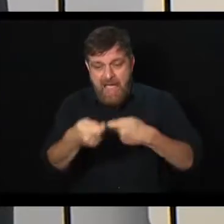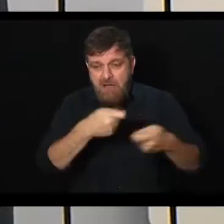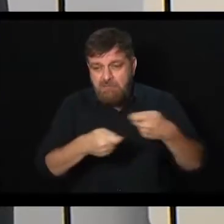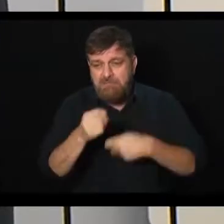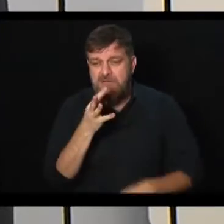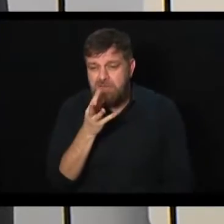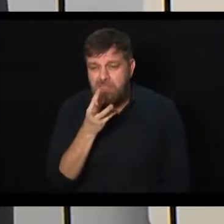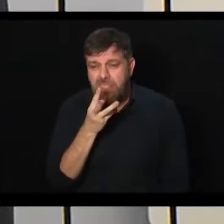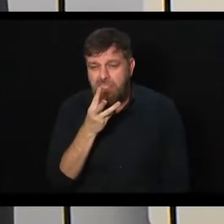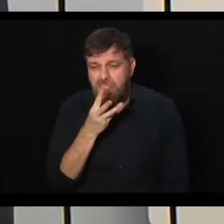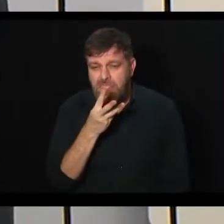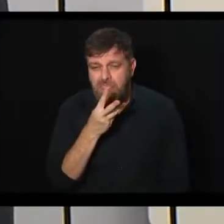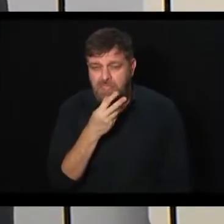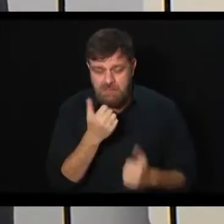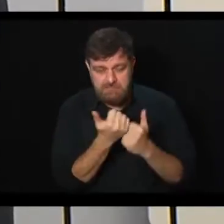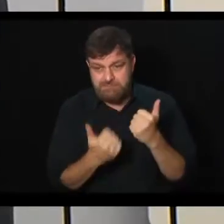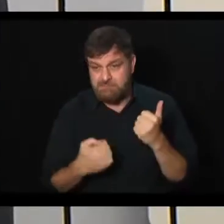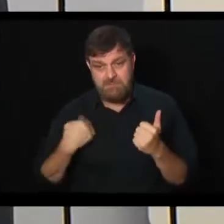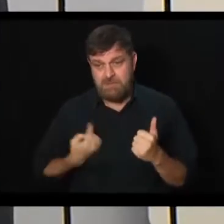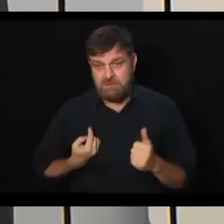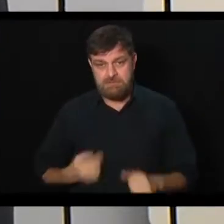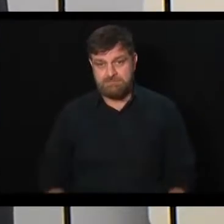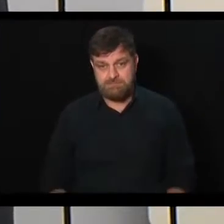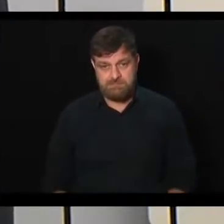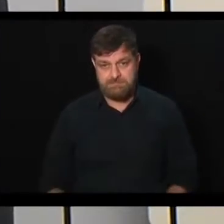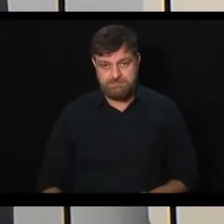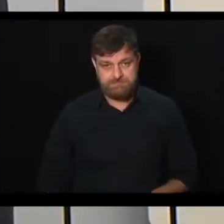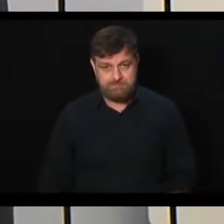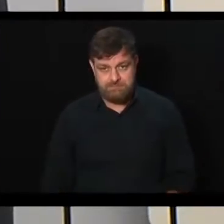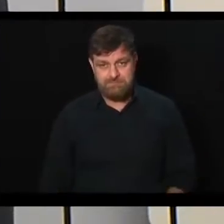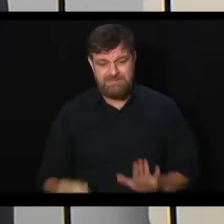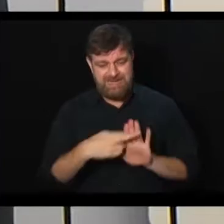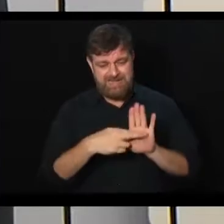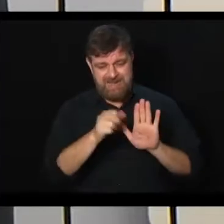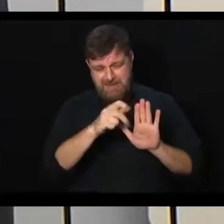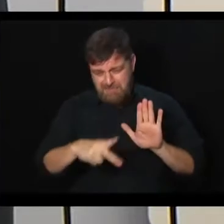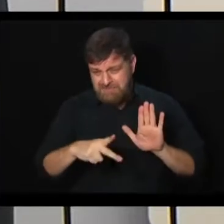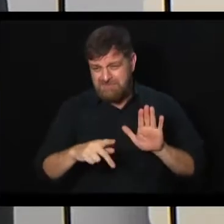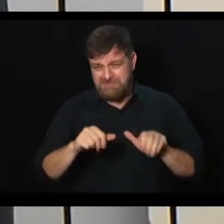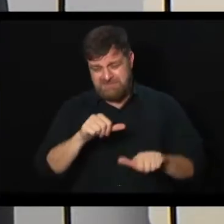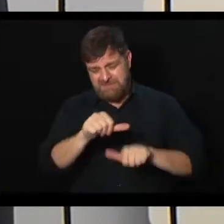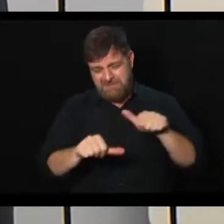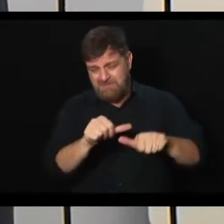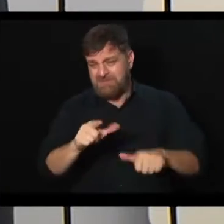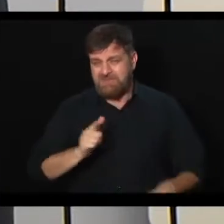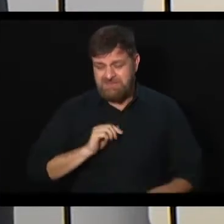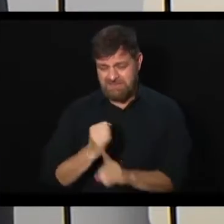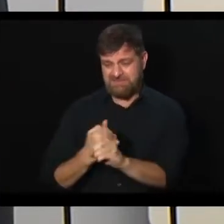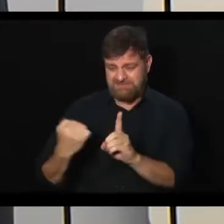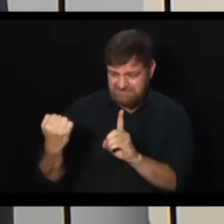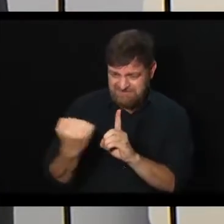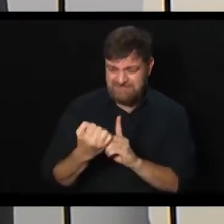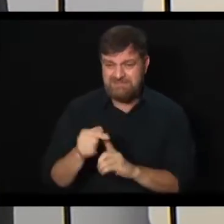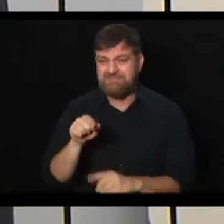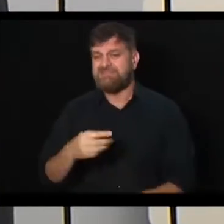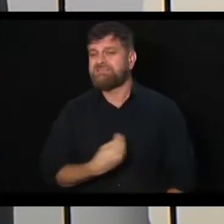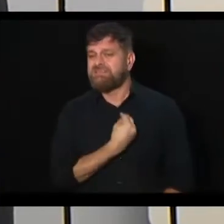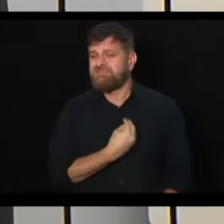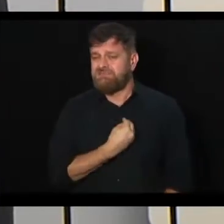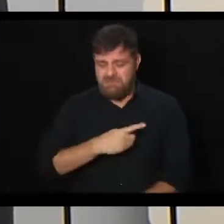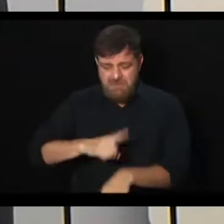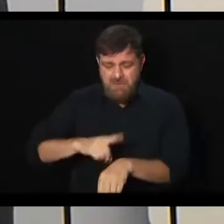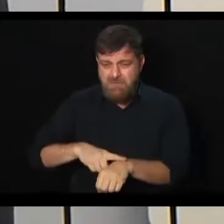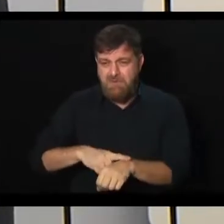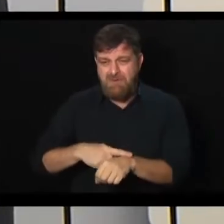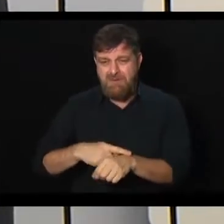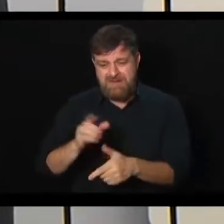exemplo. A Argentina fez a reforma da previdência sobre forte contestação social e está vivendo um processo, uma crise econômica que